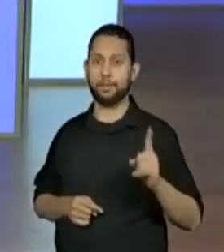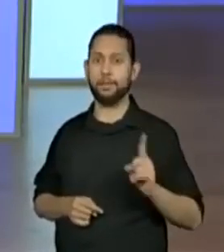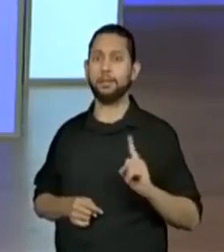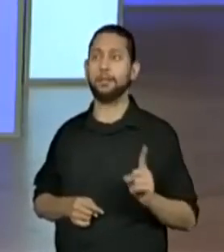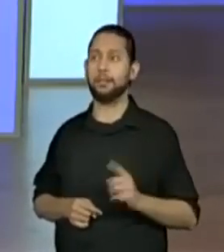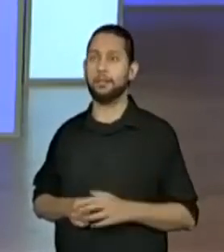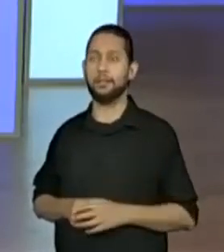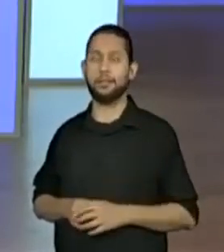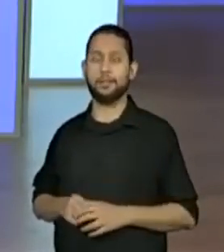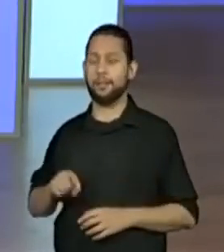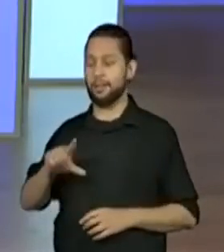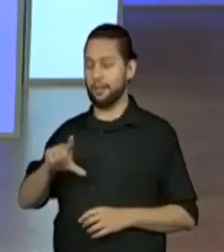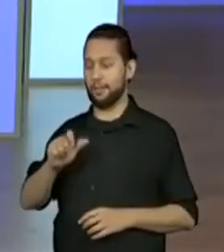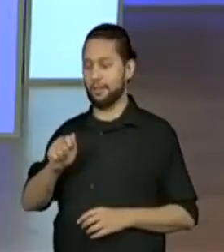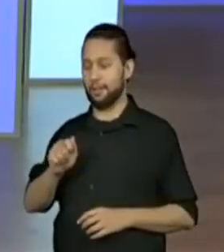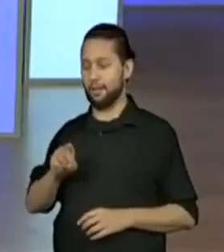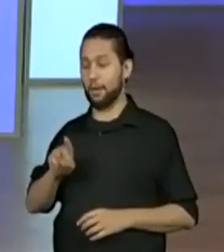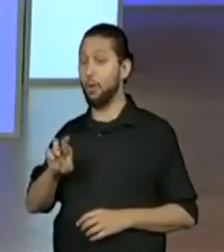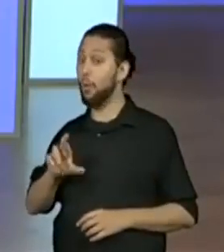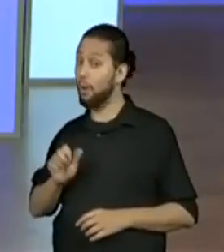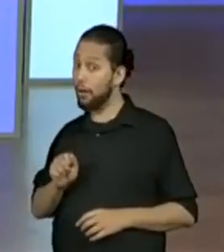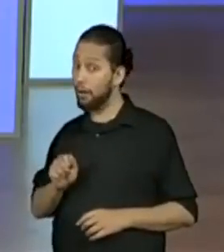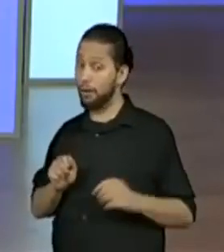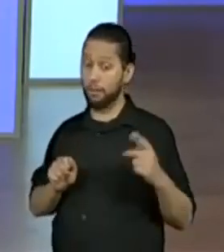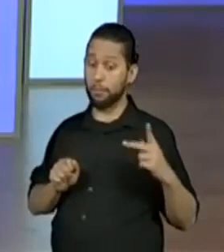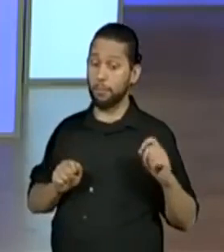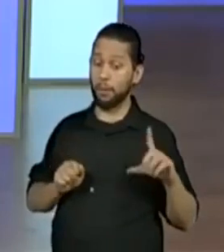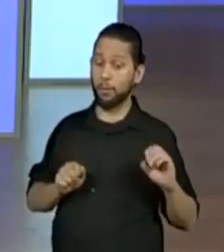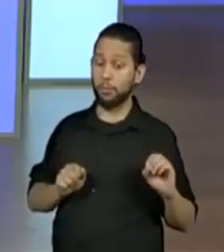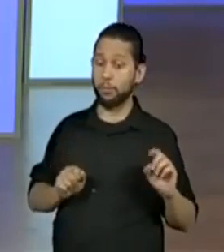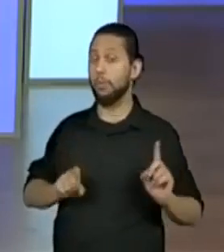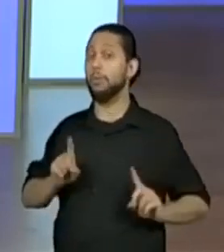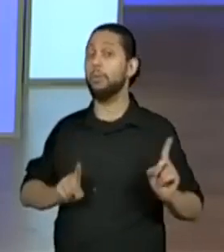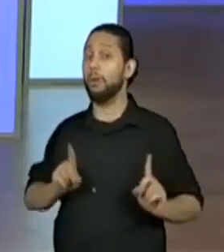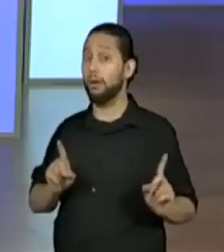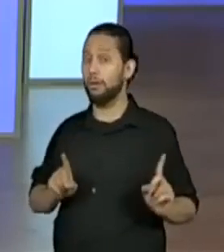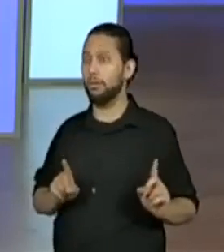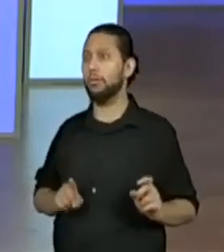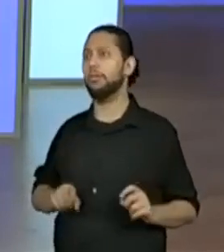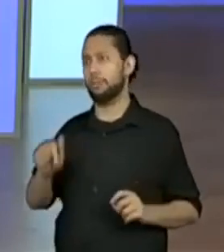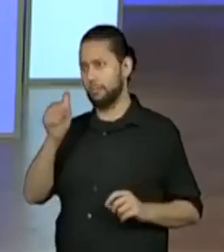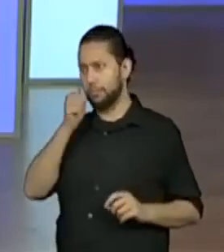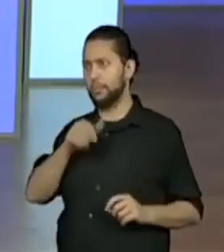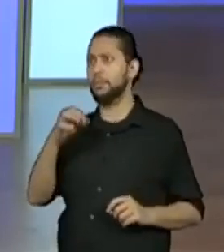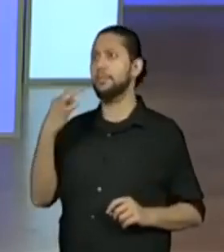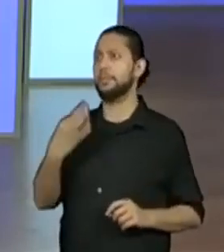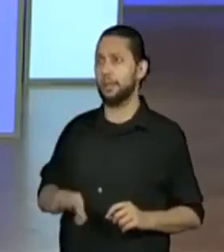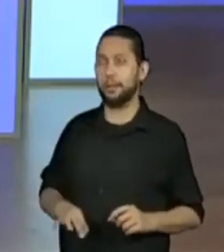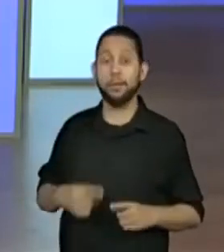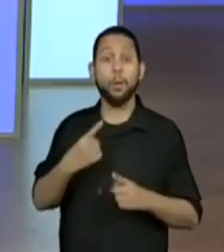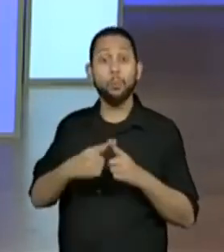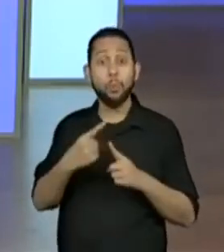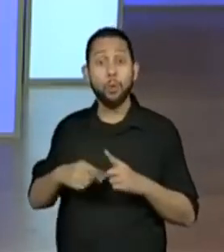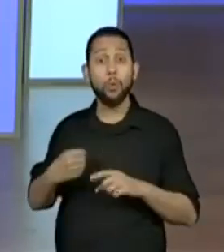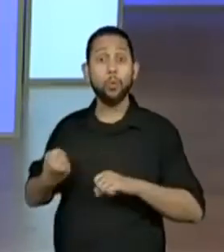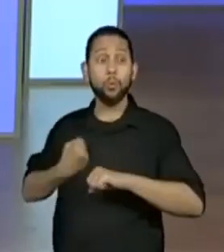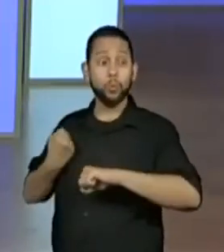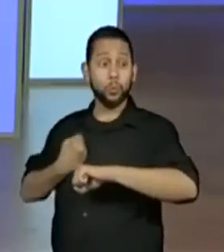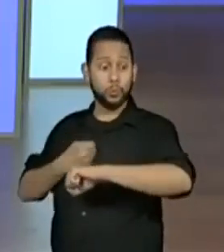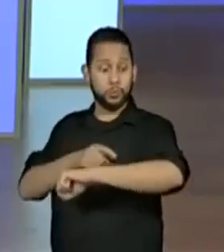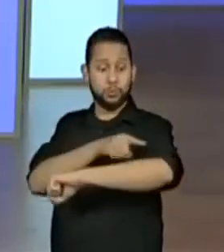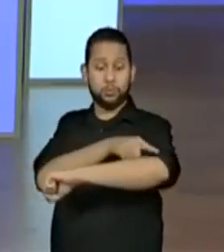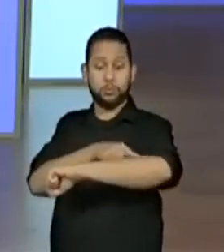É a Laura ou é realmente o Paulo? A Laura está certa, porque na reta numérica está